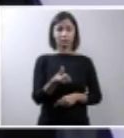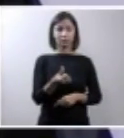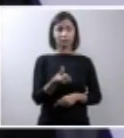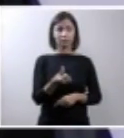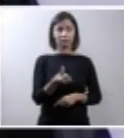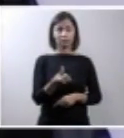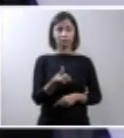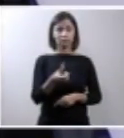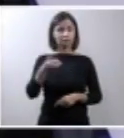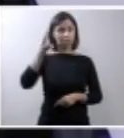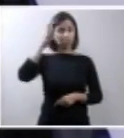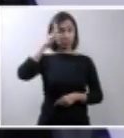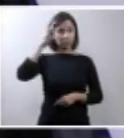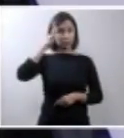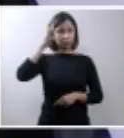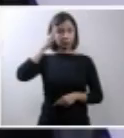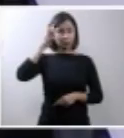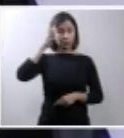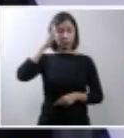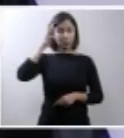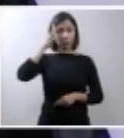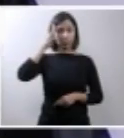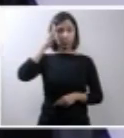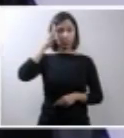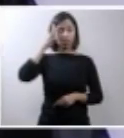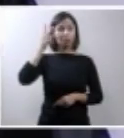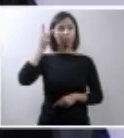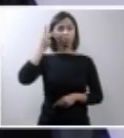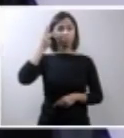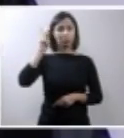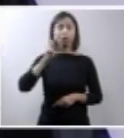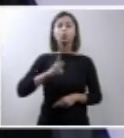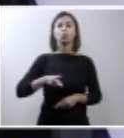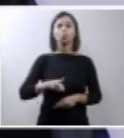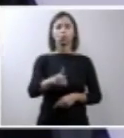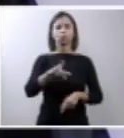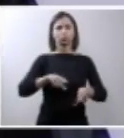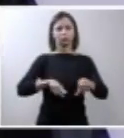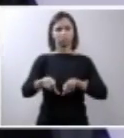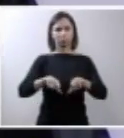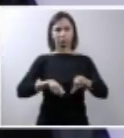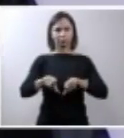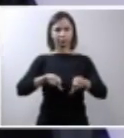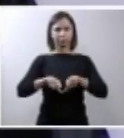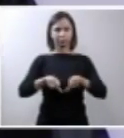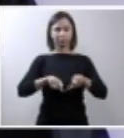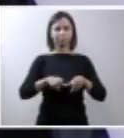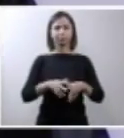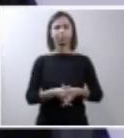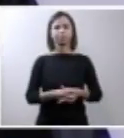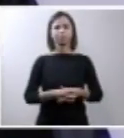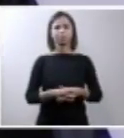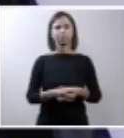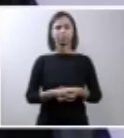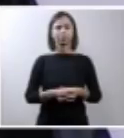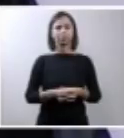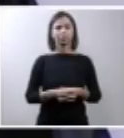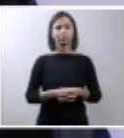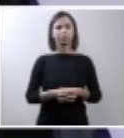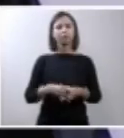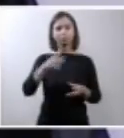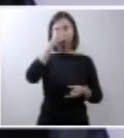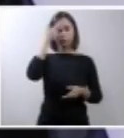terça-feira, para a continuidade dos trabalhos. Há pessoas